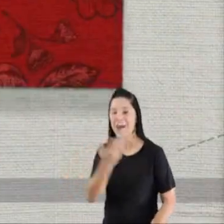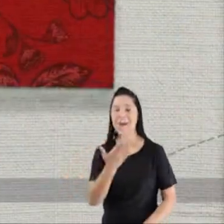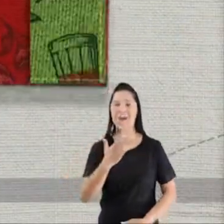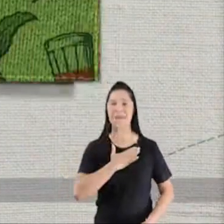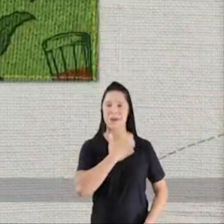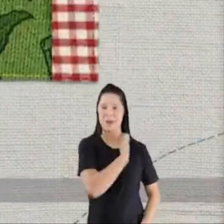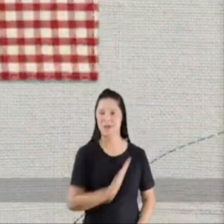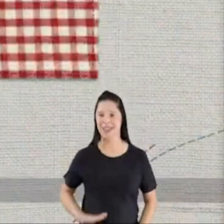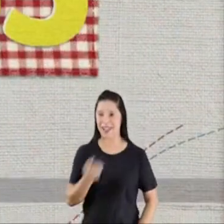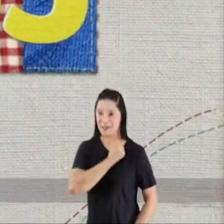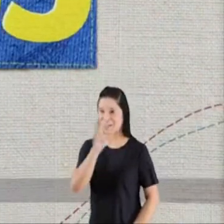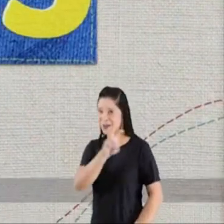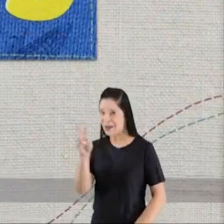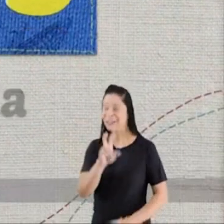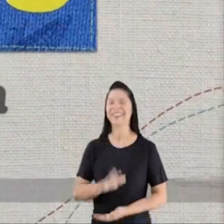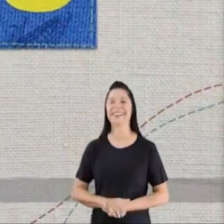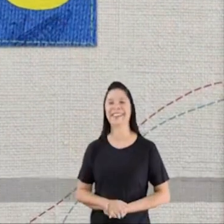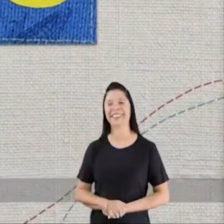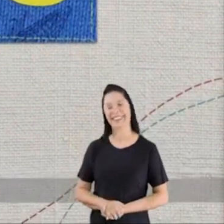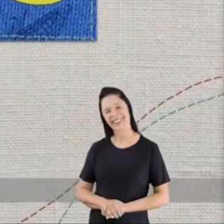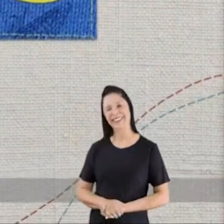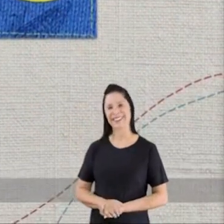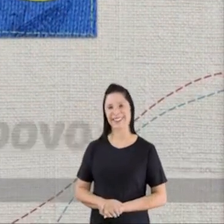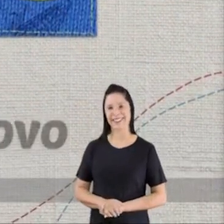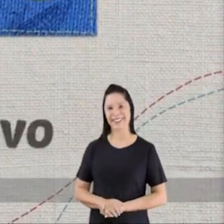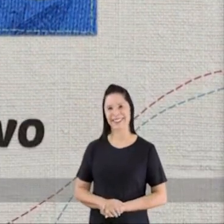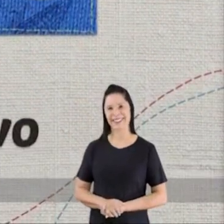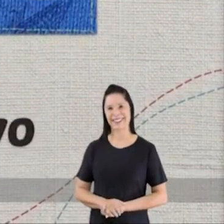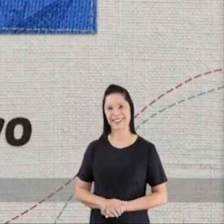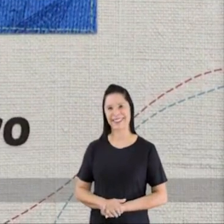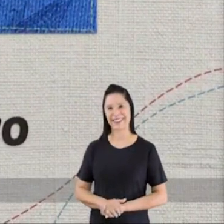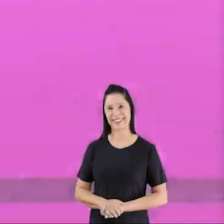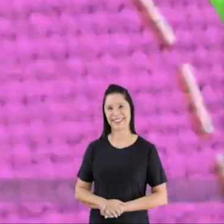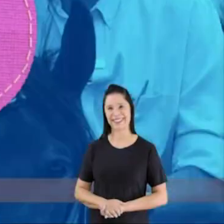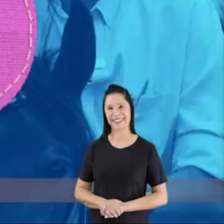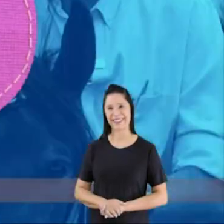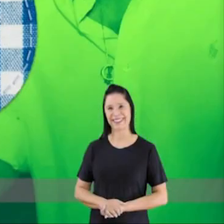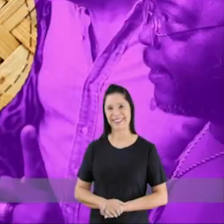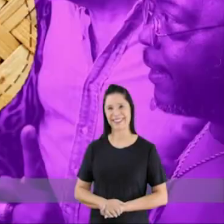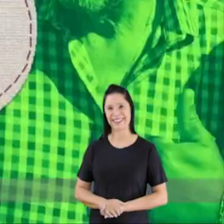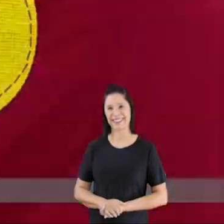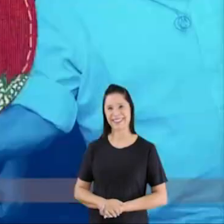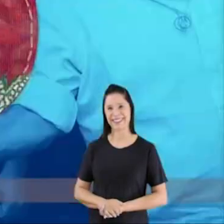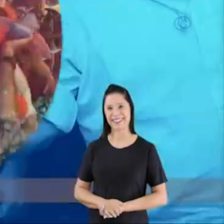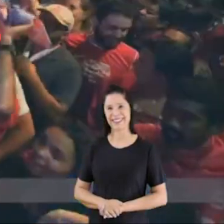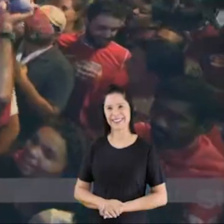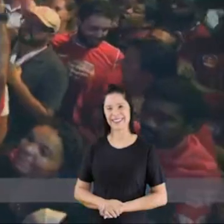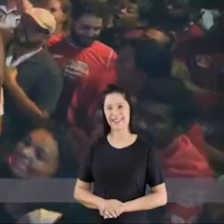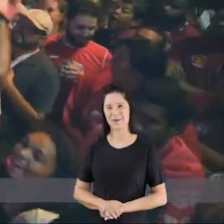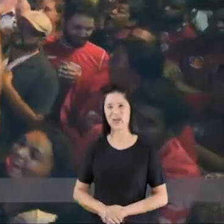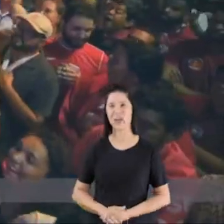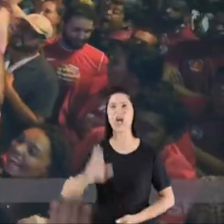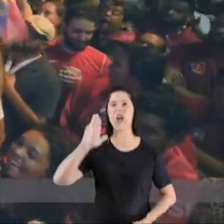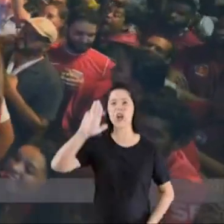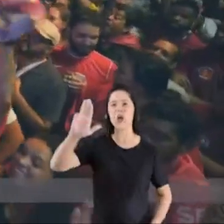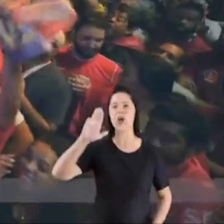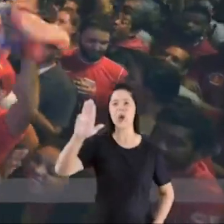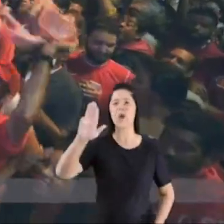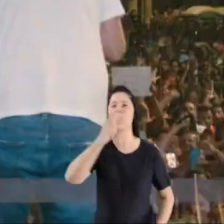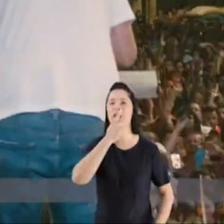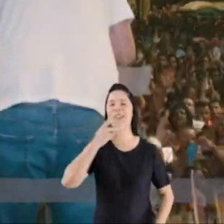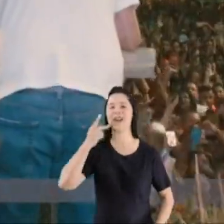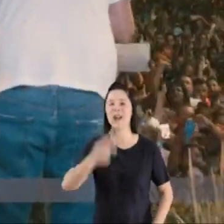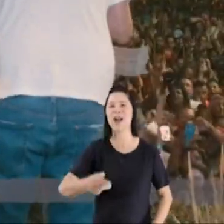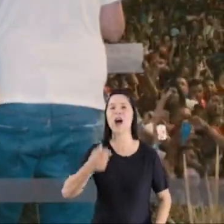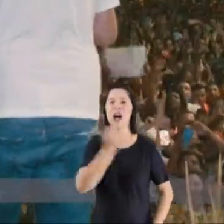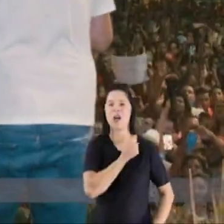Calil, Calil, meu governador. O povo decidiu, é Lula e Marinho.